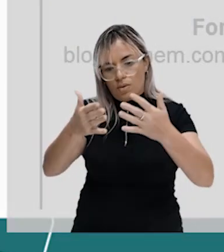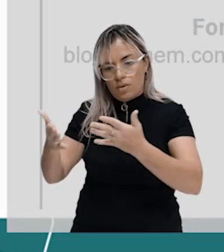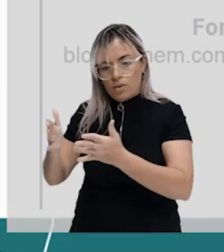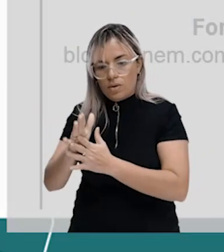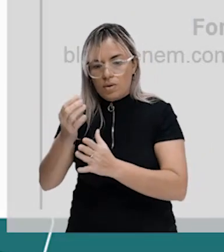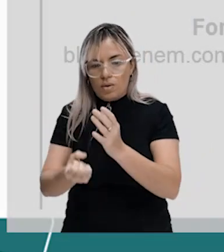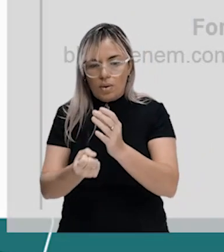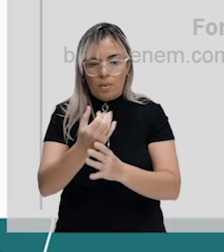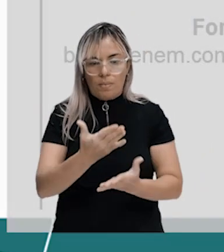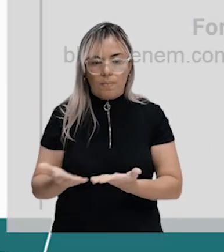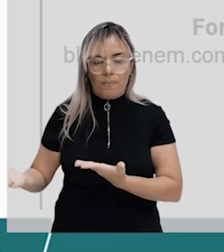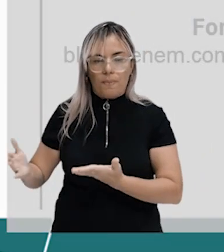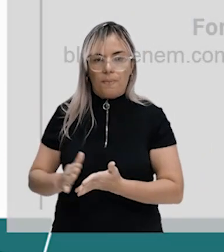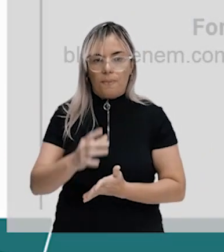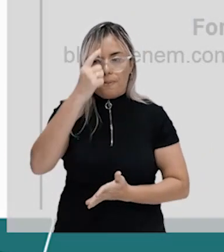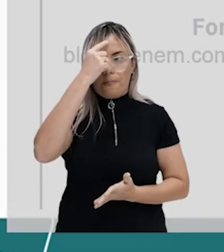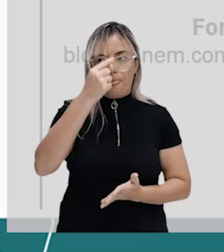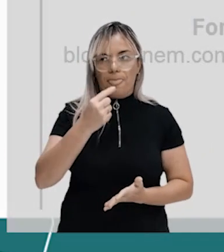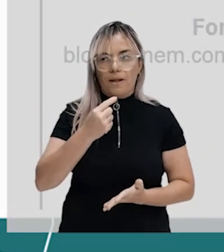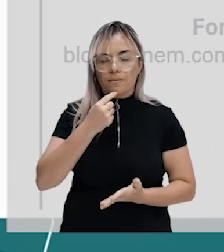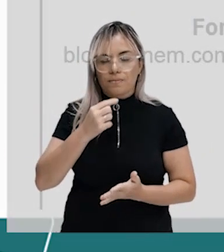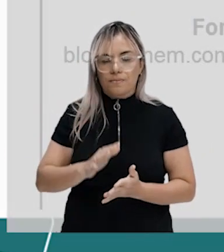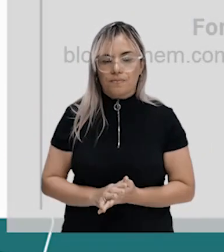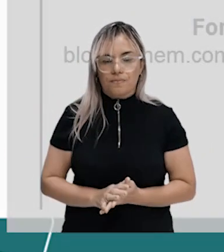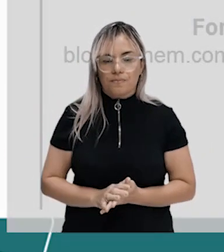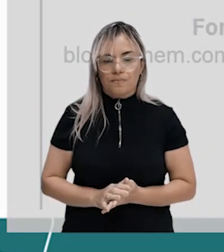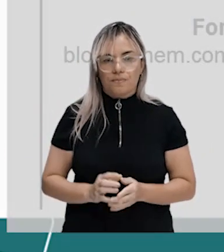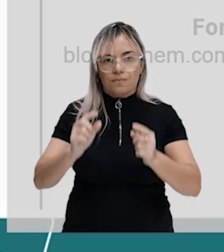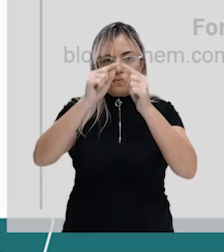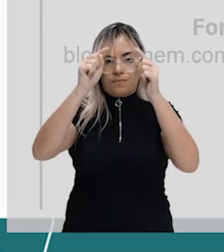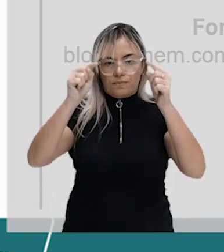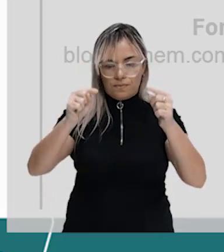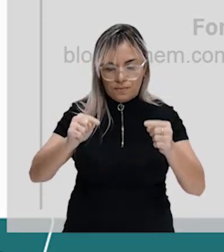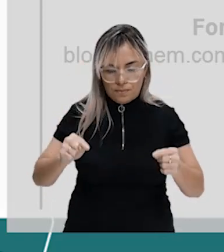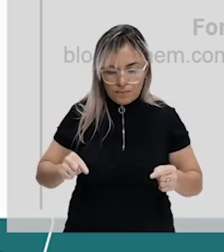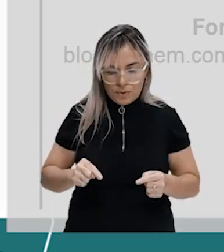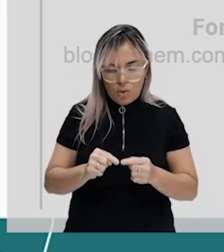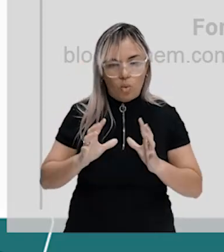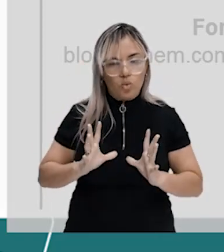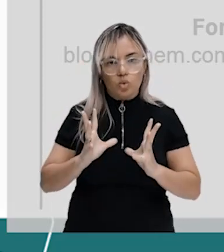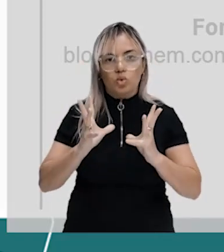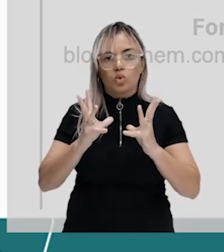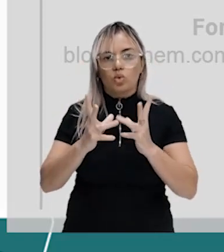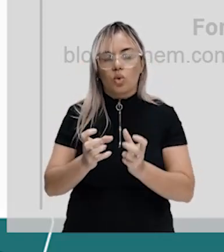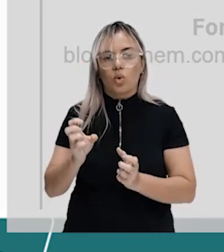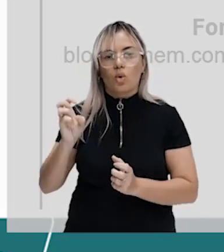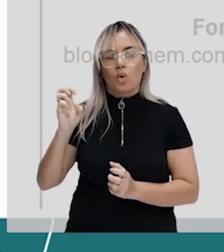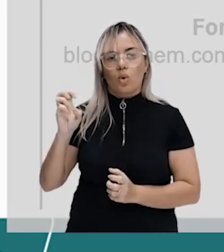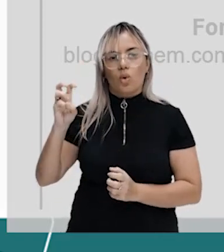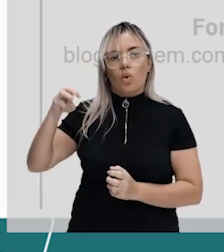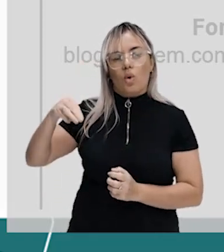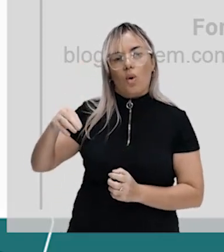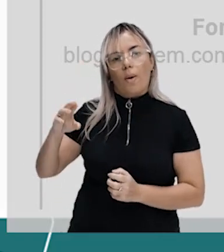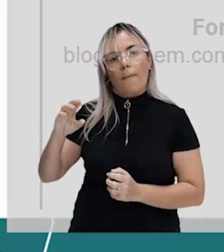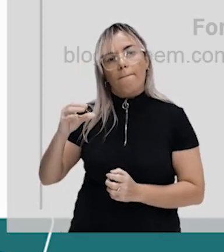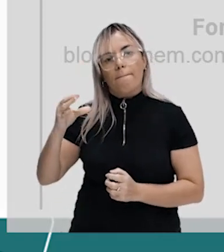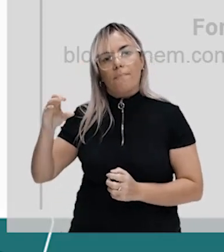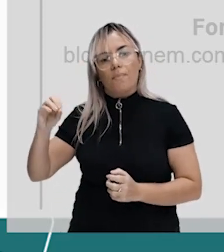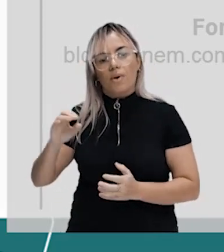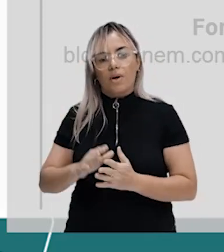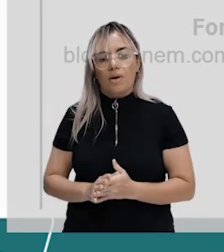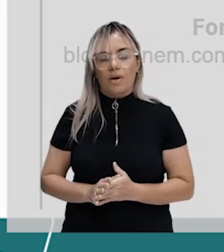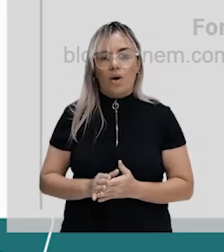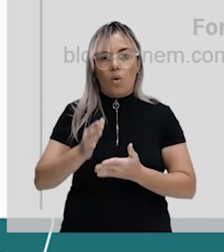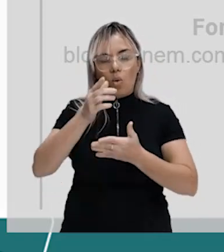maneira, olha só. Eu tenho aqui o embrião visto ele todo, tá? Aqui eu fiz um corte nessa região para a gente